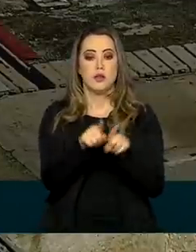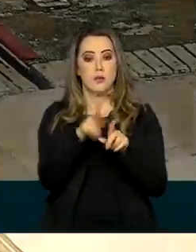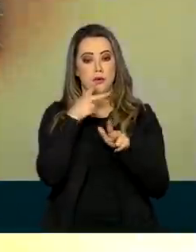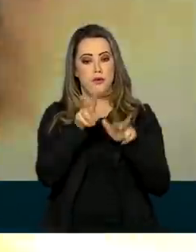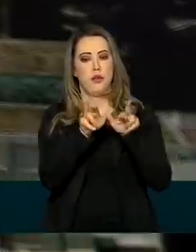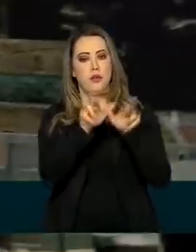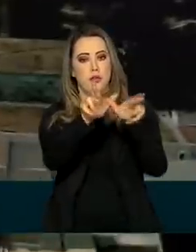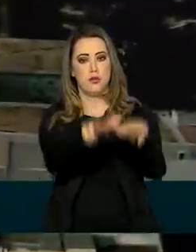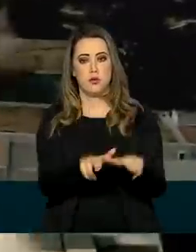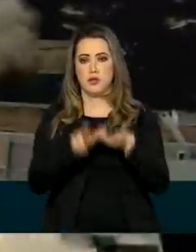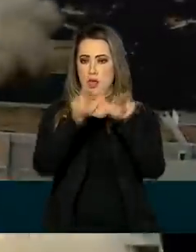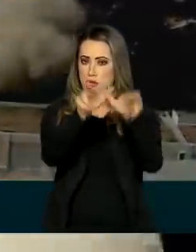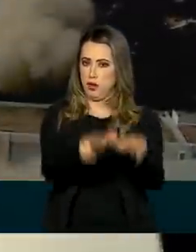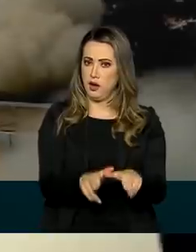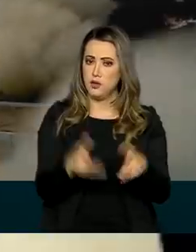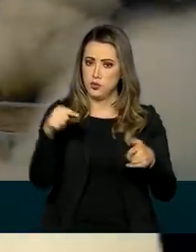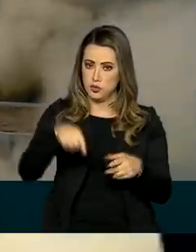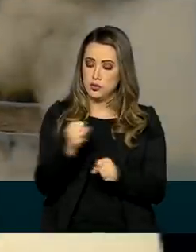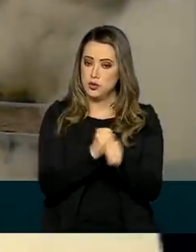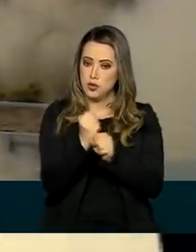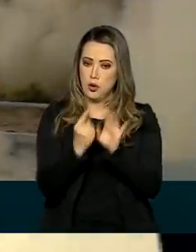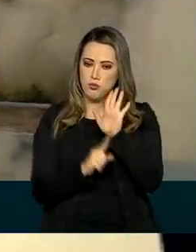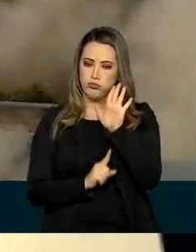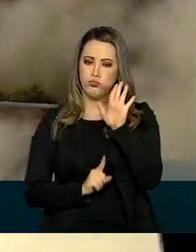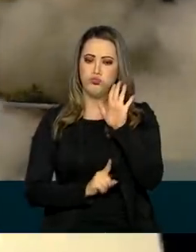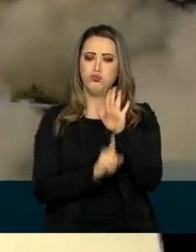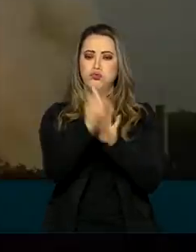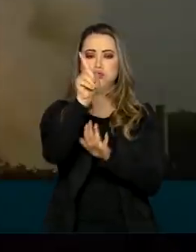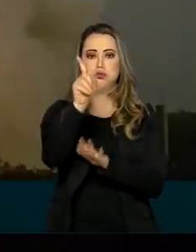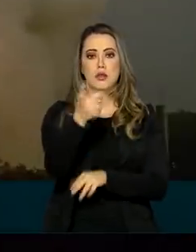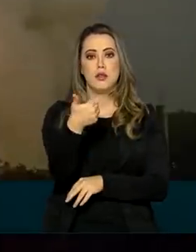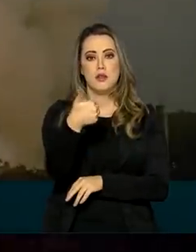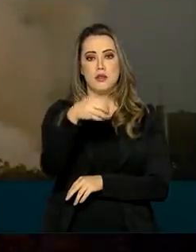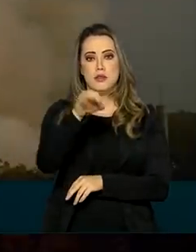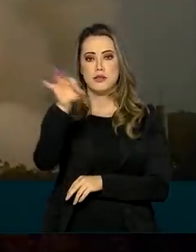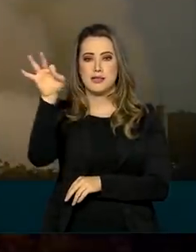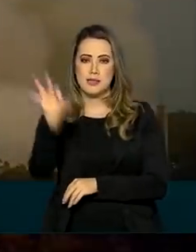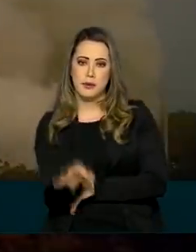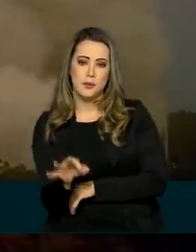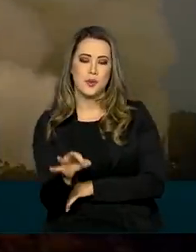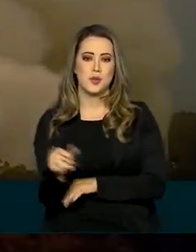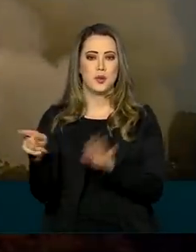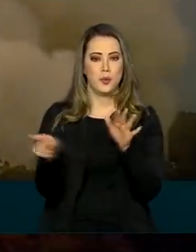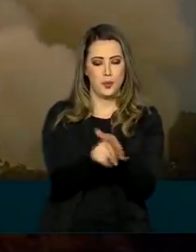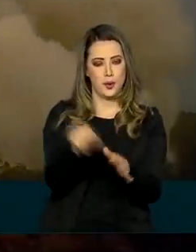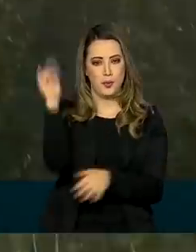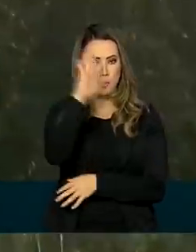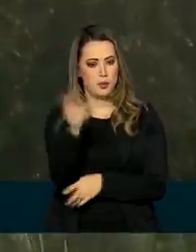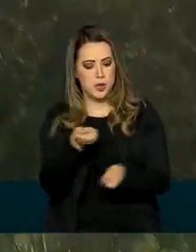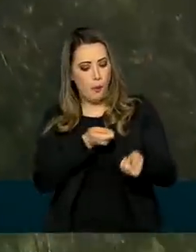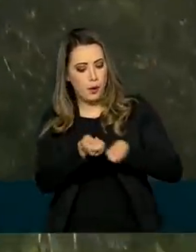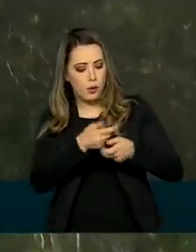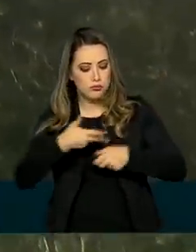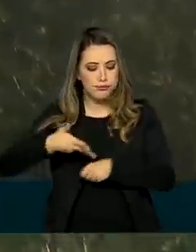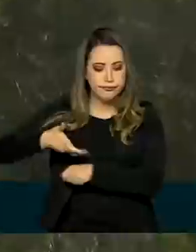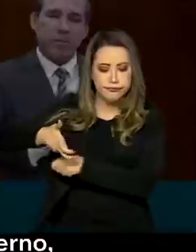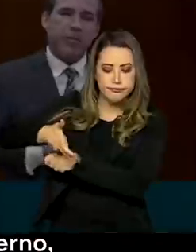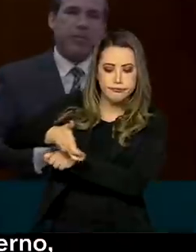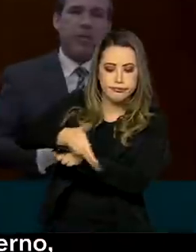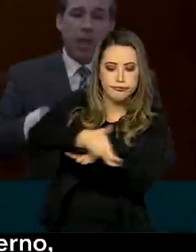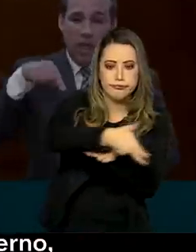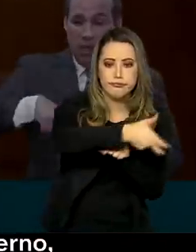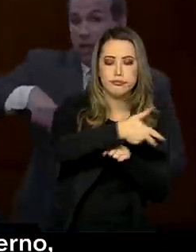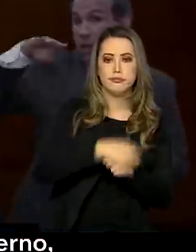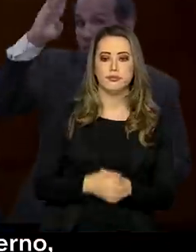Amazônia 1, lançado neste ano com tecnologia 100% brasileira para monitorar desmatamentos e queimadas.